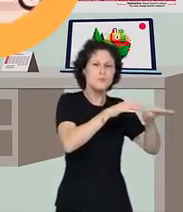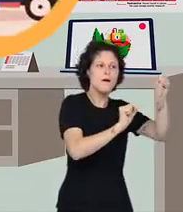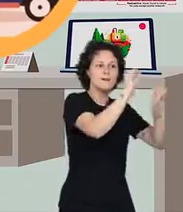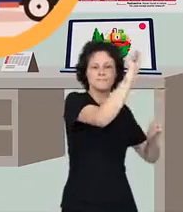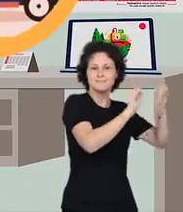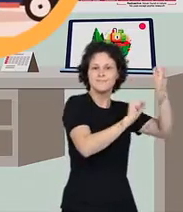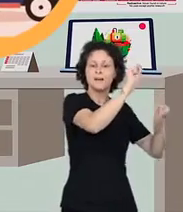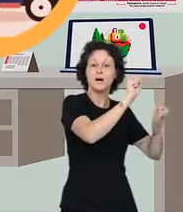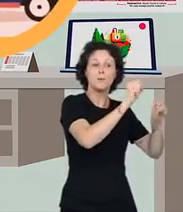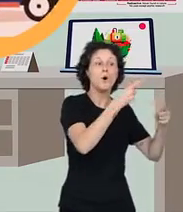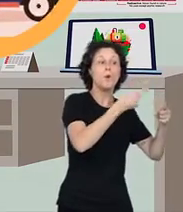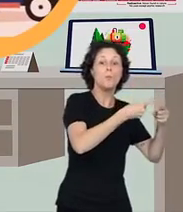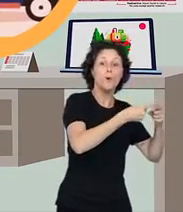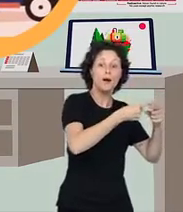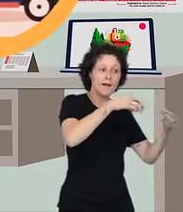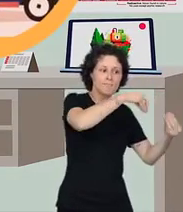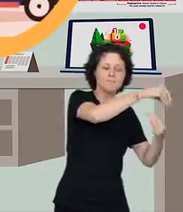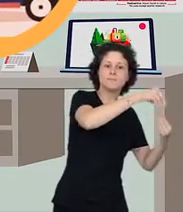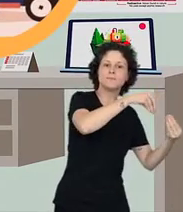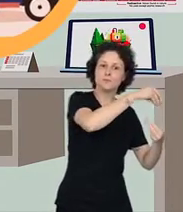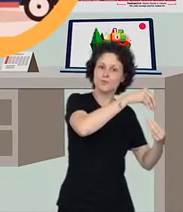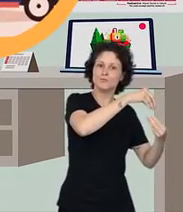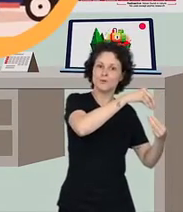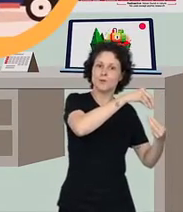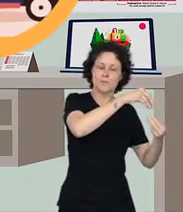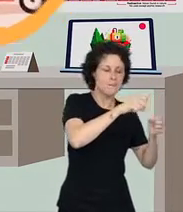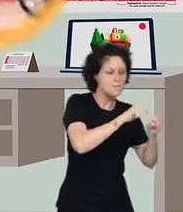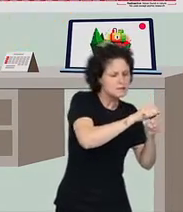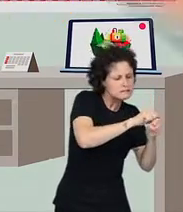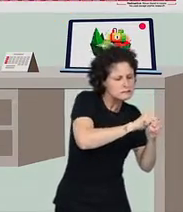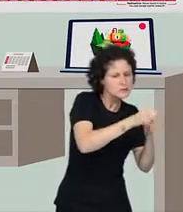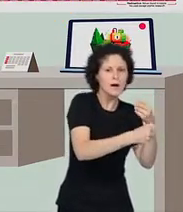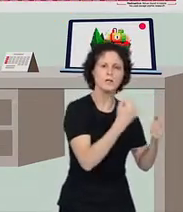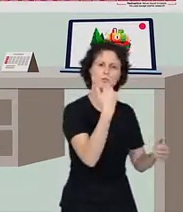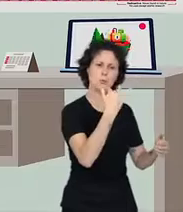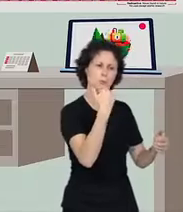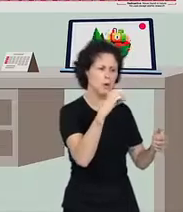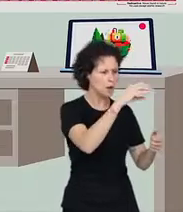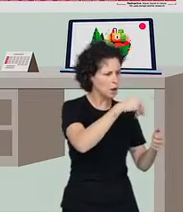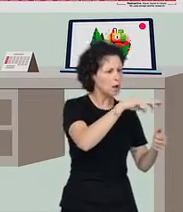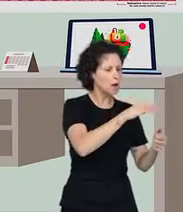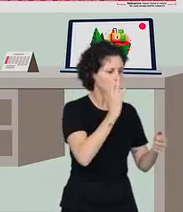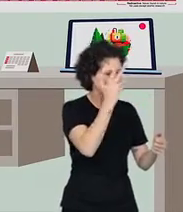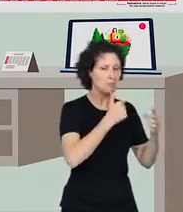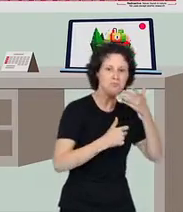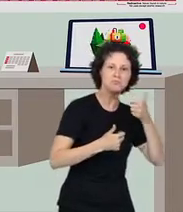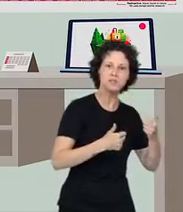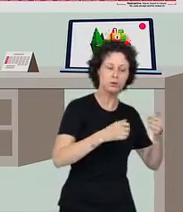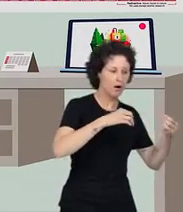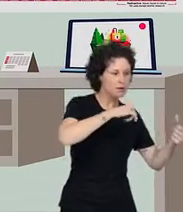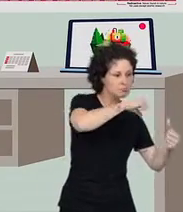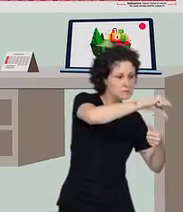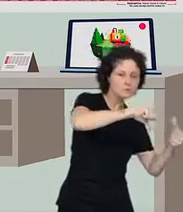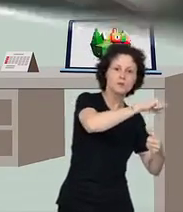armazenado e transportado até uma cooperativa ou fábrica de tecido. Lá, a lã passa por um processo de lavagem e